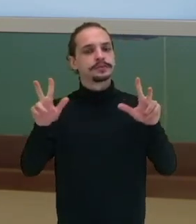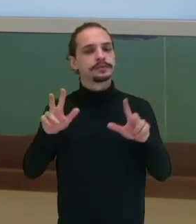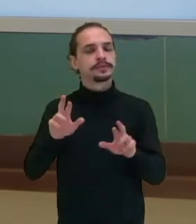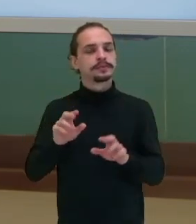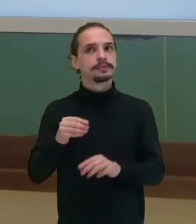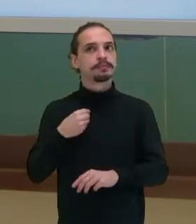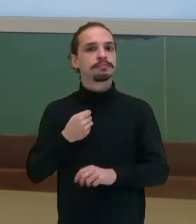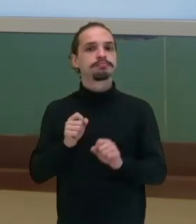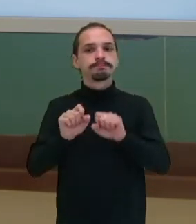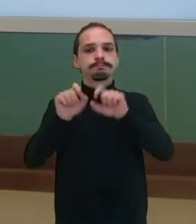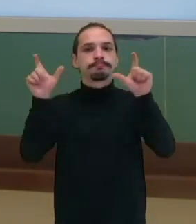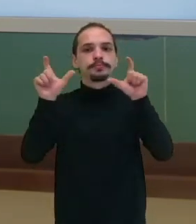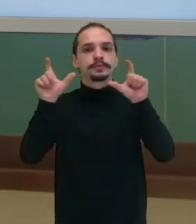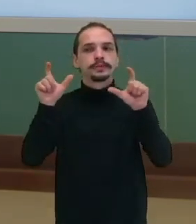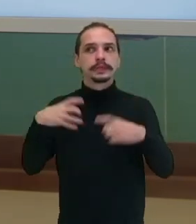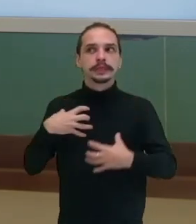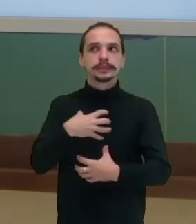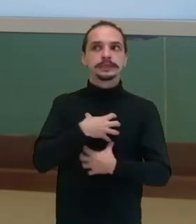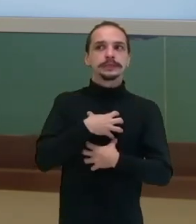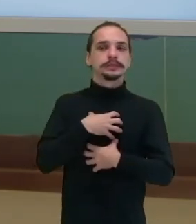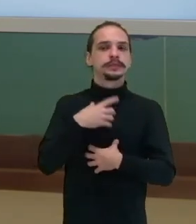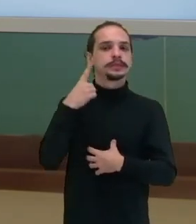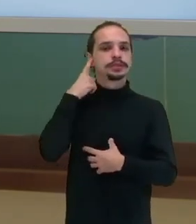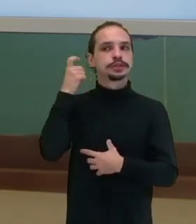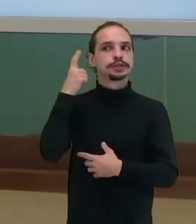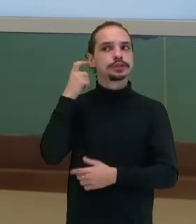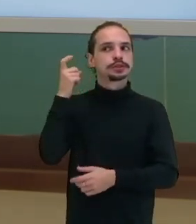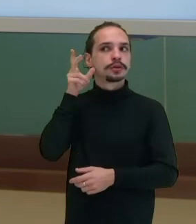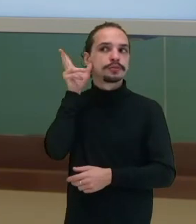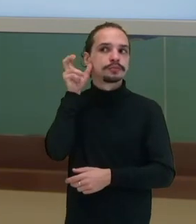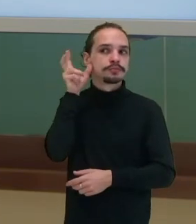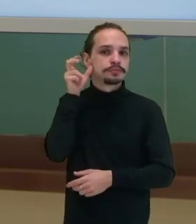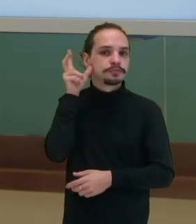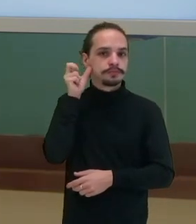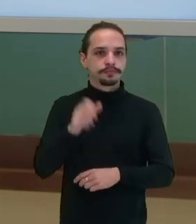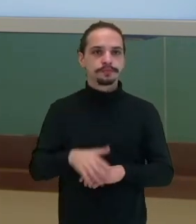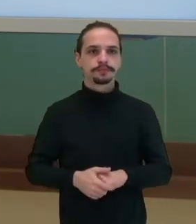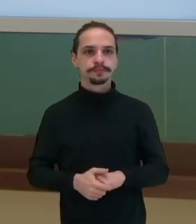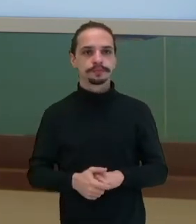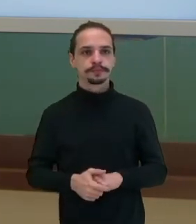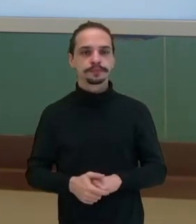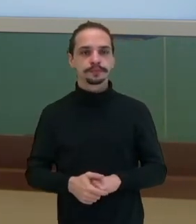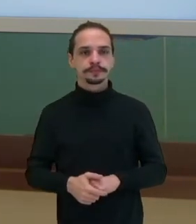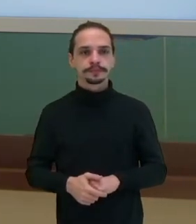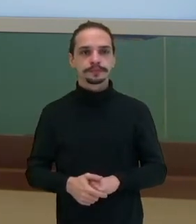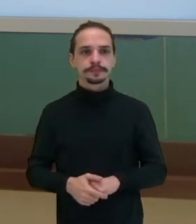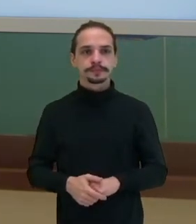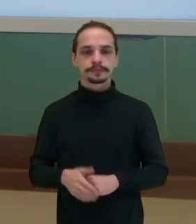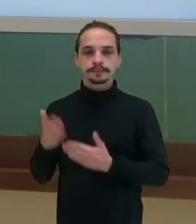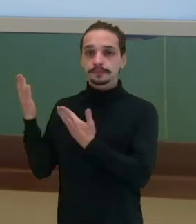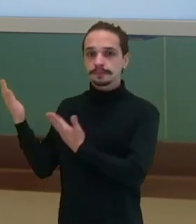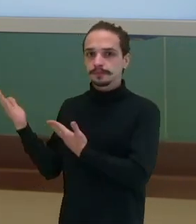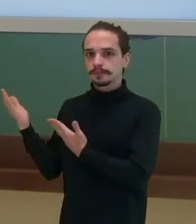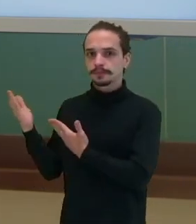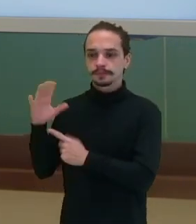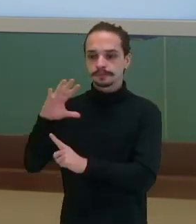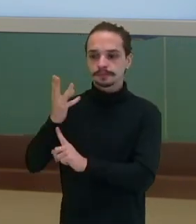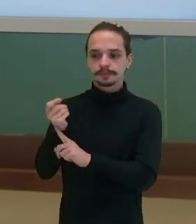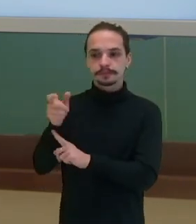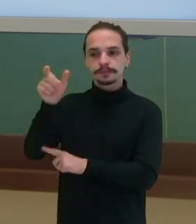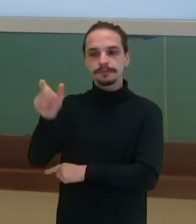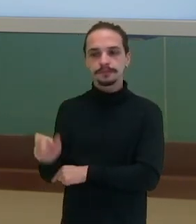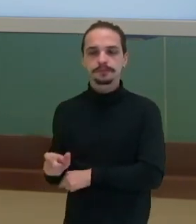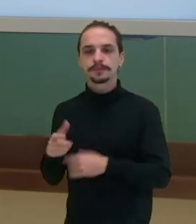Despertando as sensações, a tensão para as sonoridades do local. Aqui nós temos um grande artista, Rafael